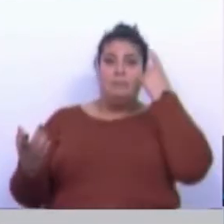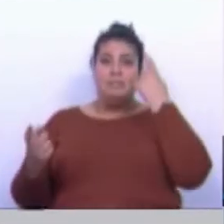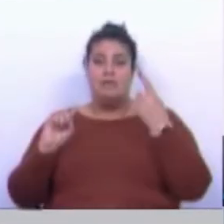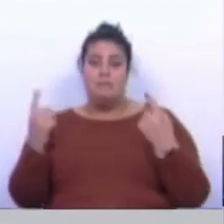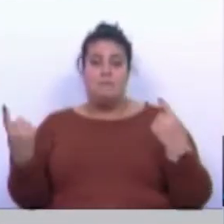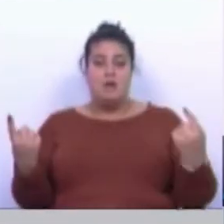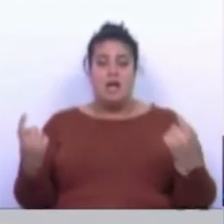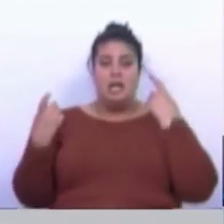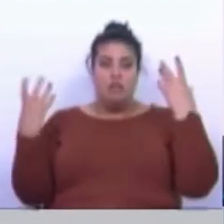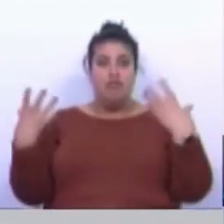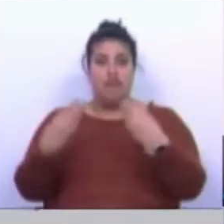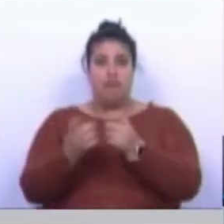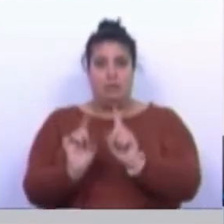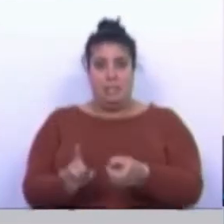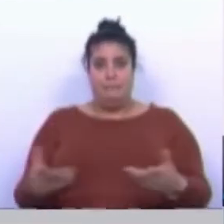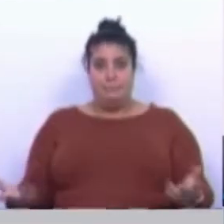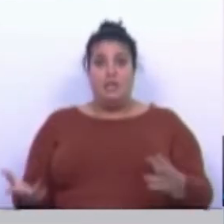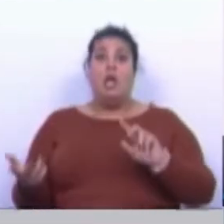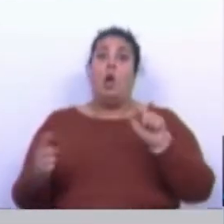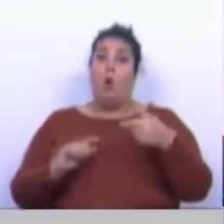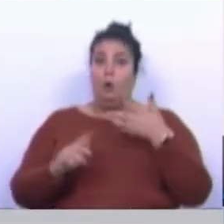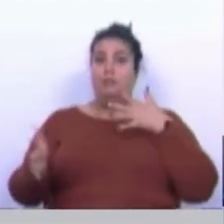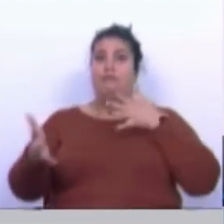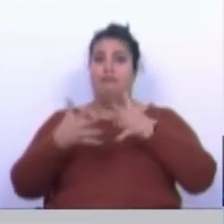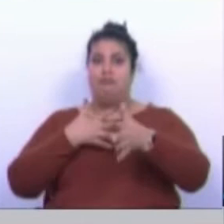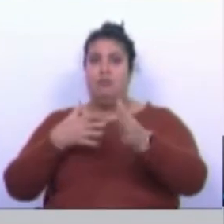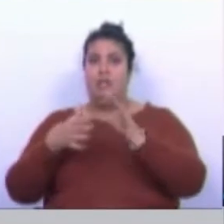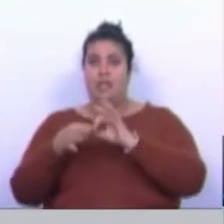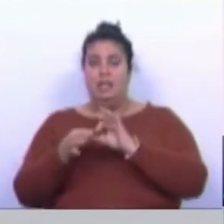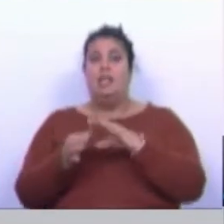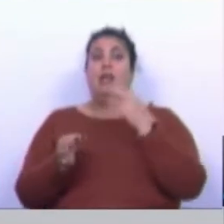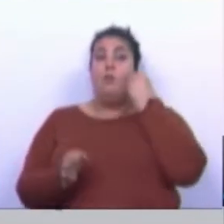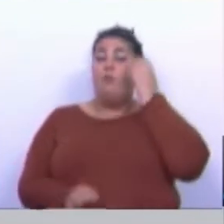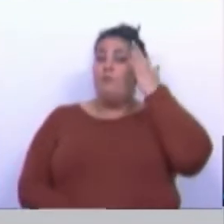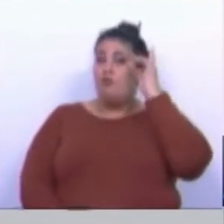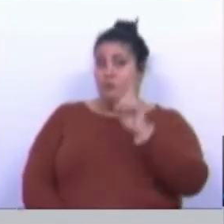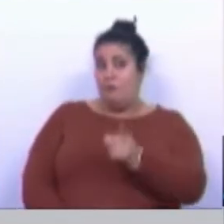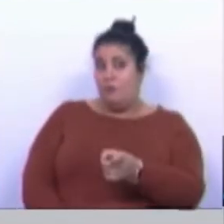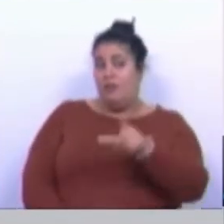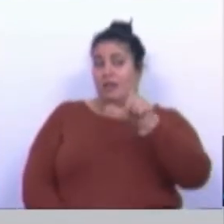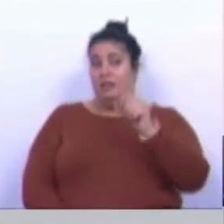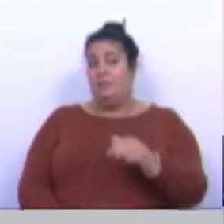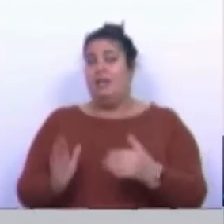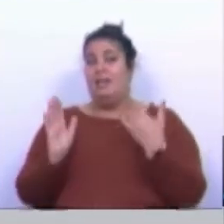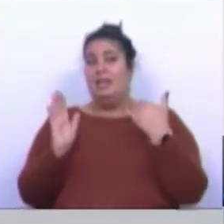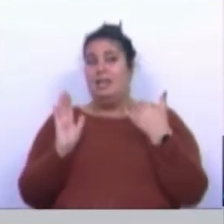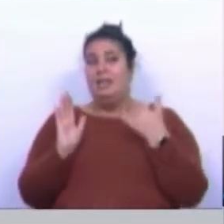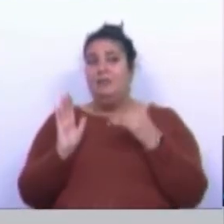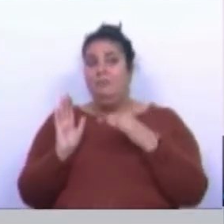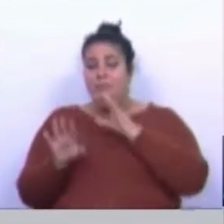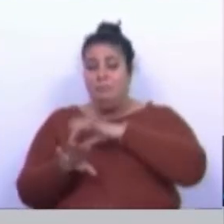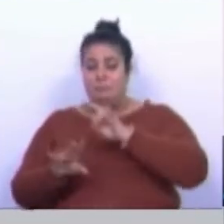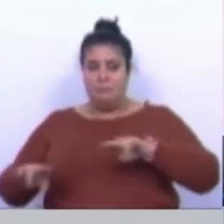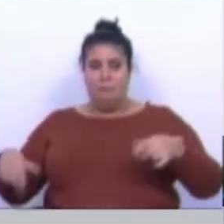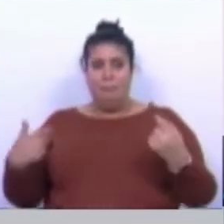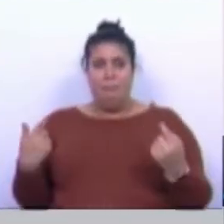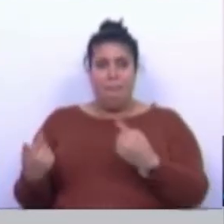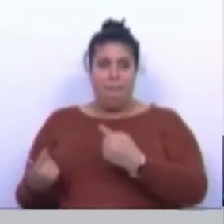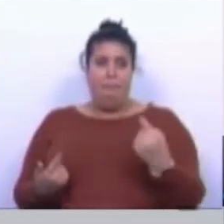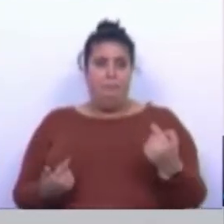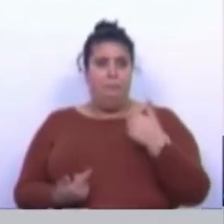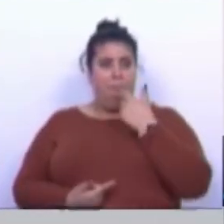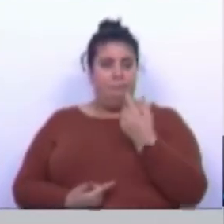Outra questão é também a transparência relativamente ao número e aos níveis de intervenção de cada hospital, portanto isso era